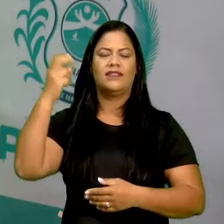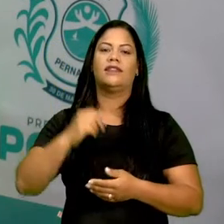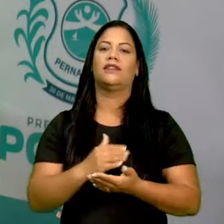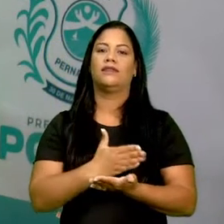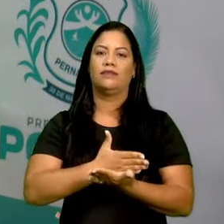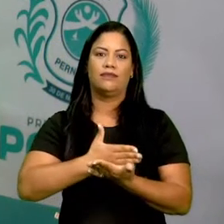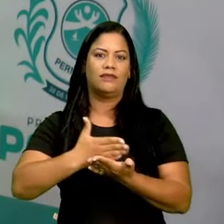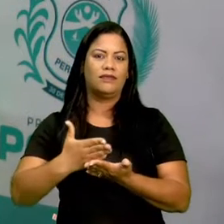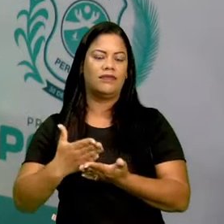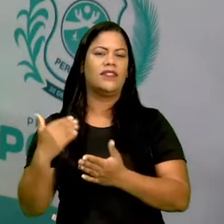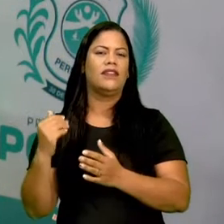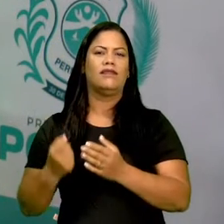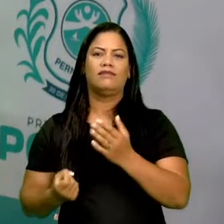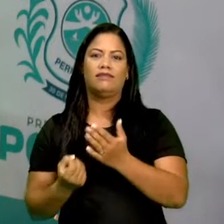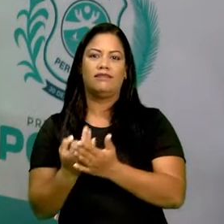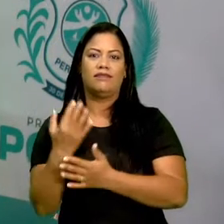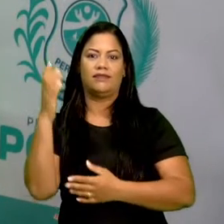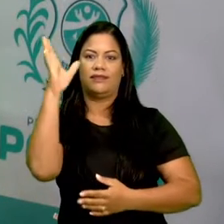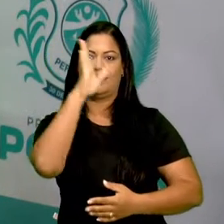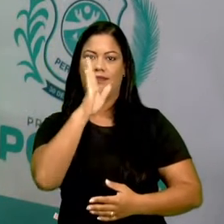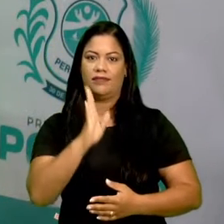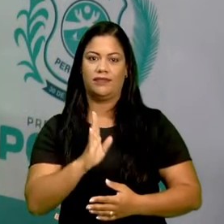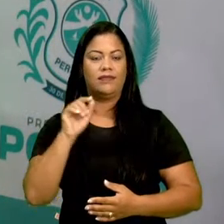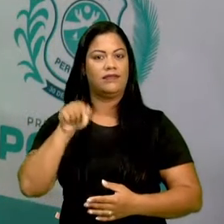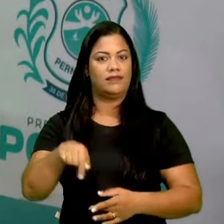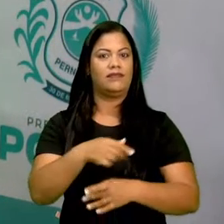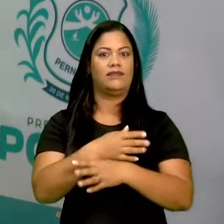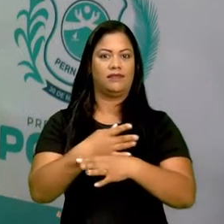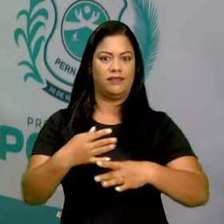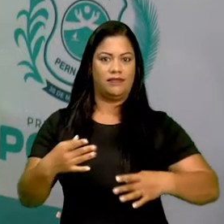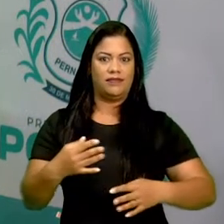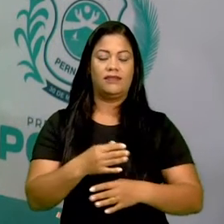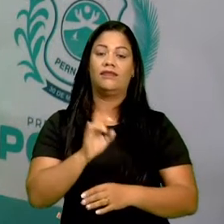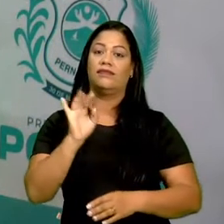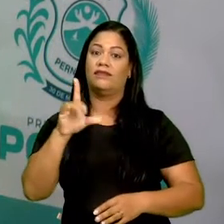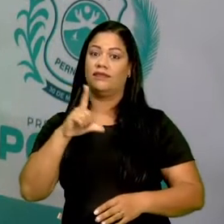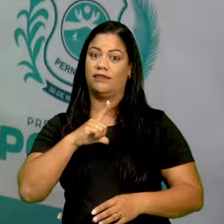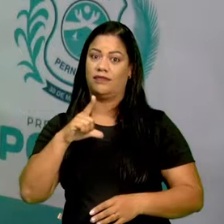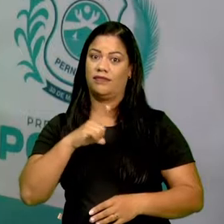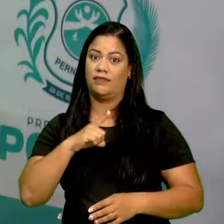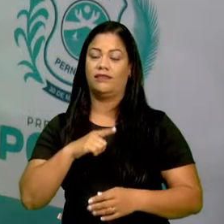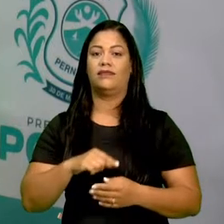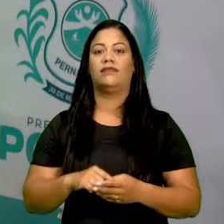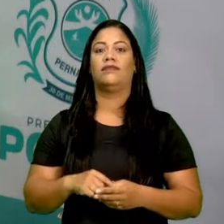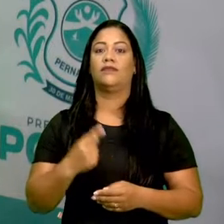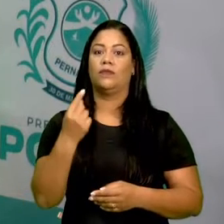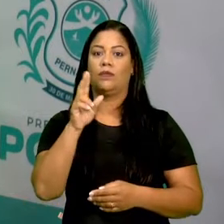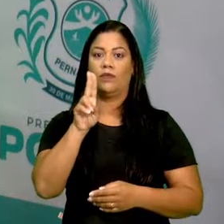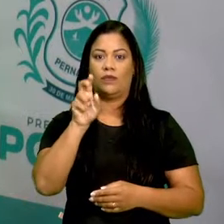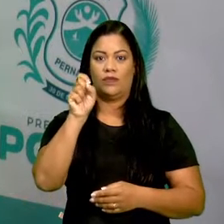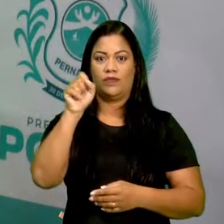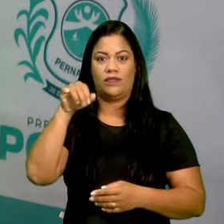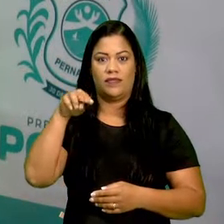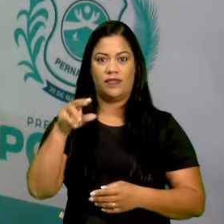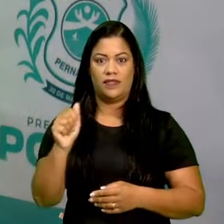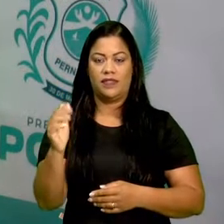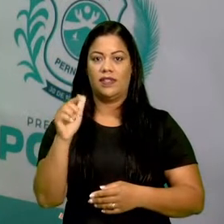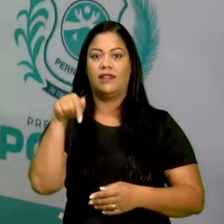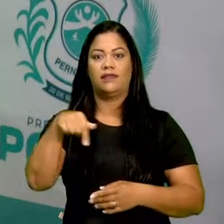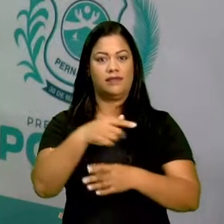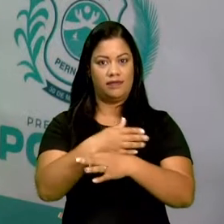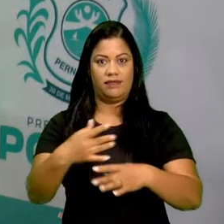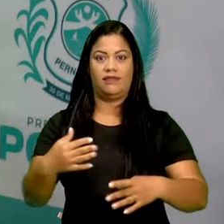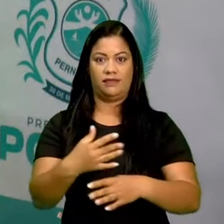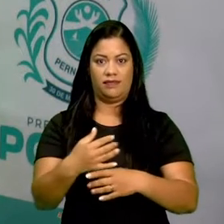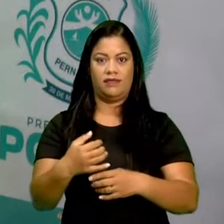Brasil colônia, tá certo? E hipojuca, ela agora só tem uma usina, que é a usina hipojuca,